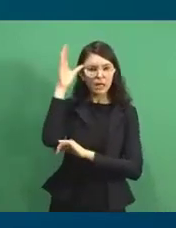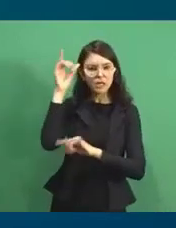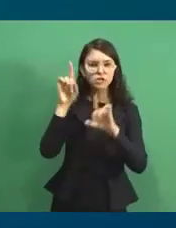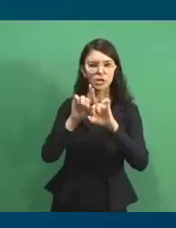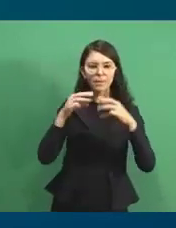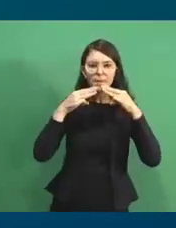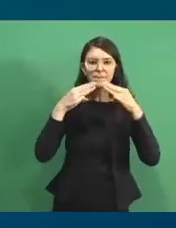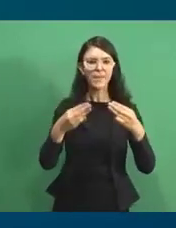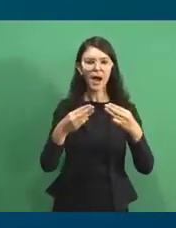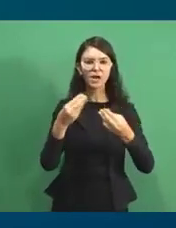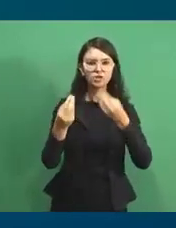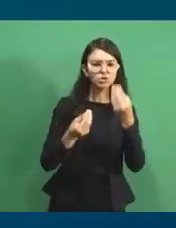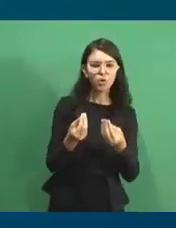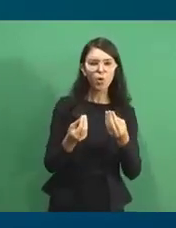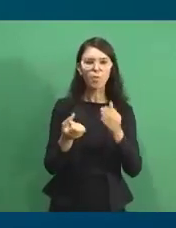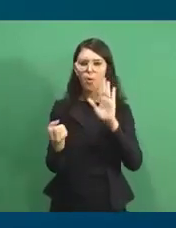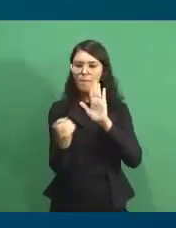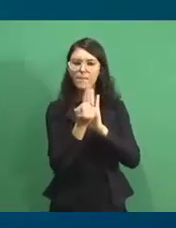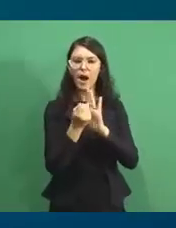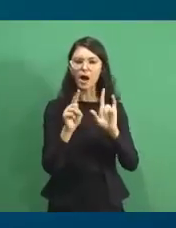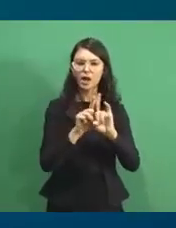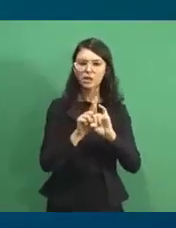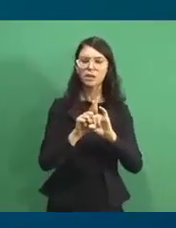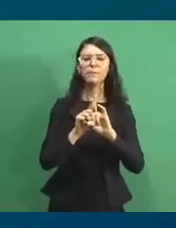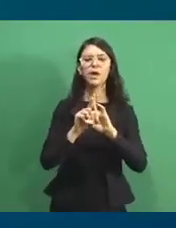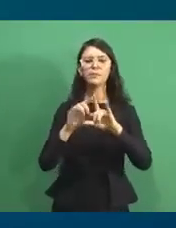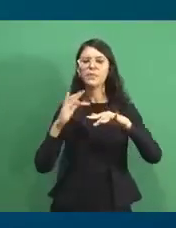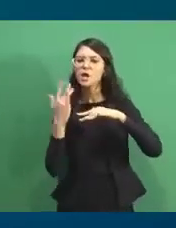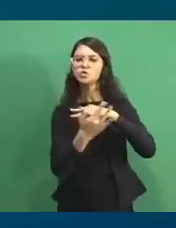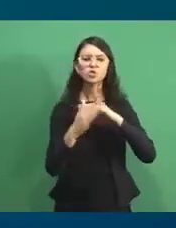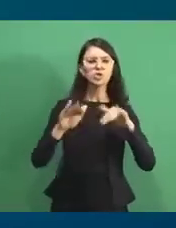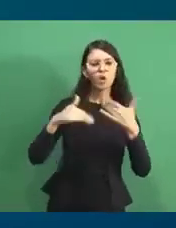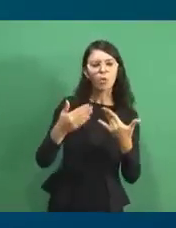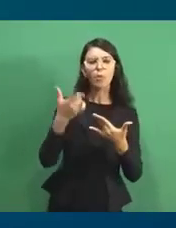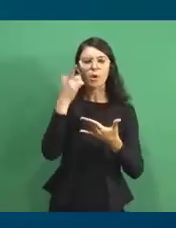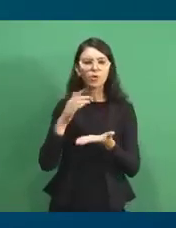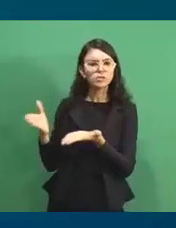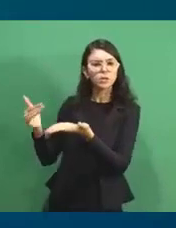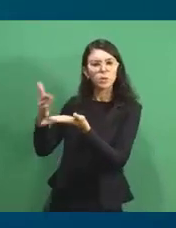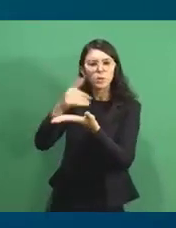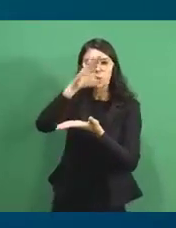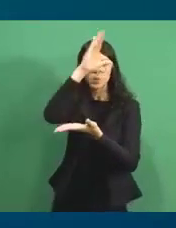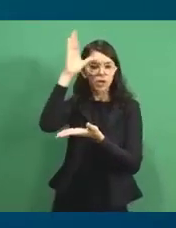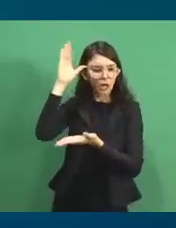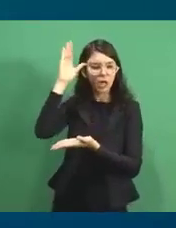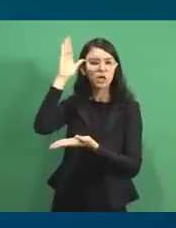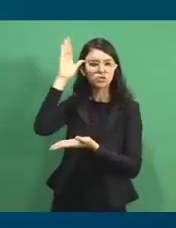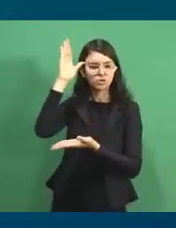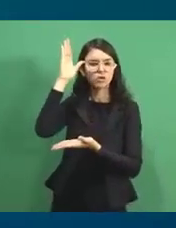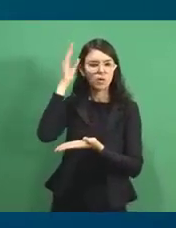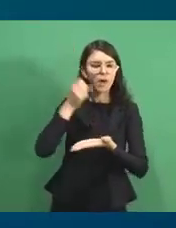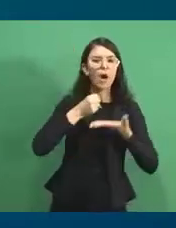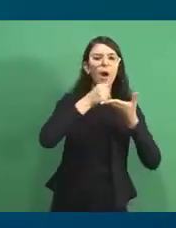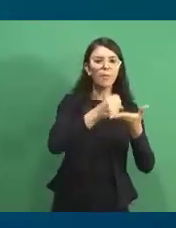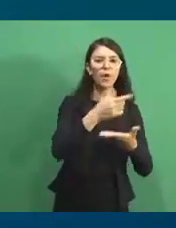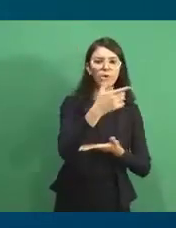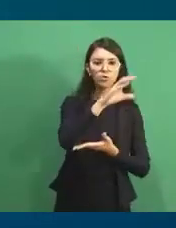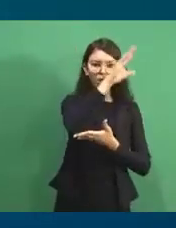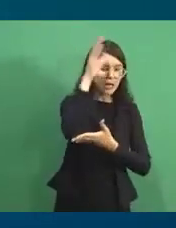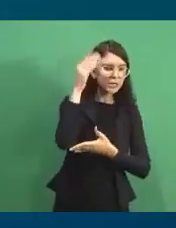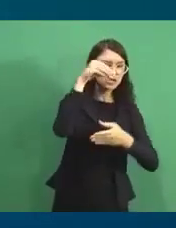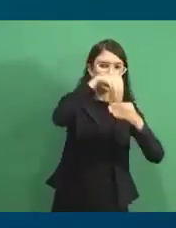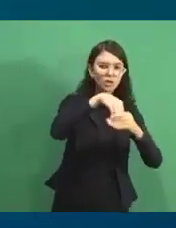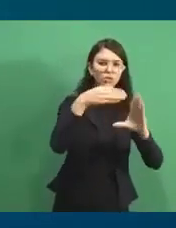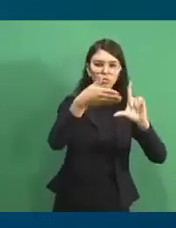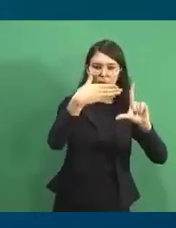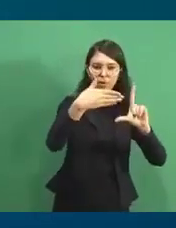vocês conseguem apresentar, quais os canais que vocês estão usando hoje para trazer clientes para os clientes que vocês têm na plataforma, né?